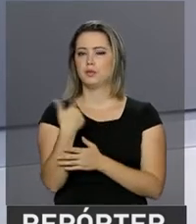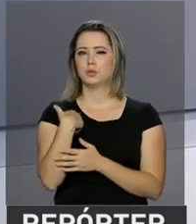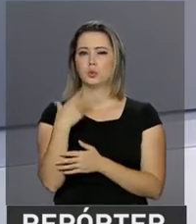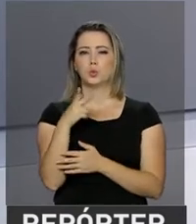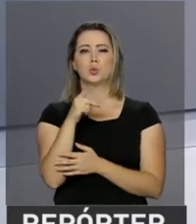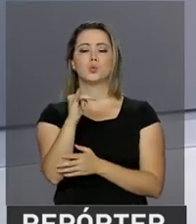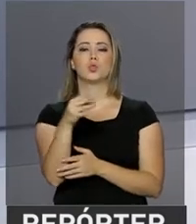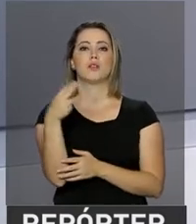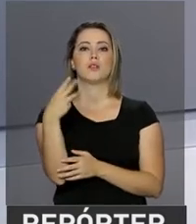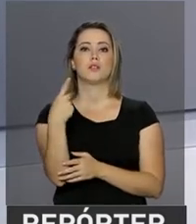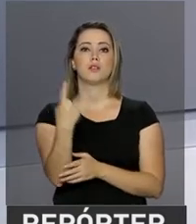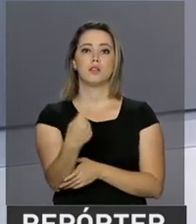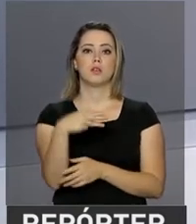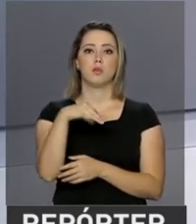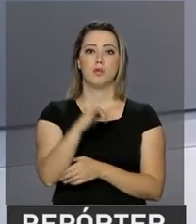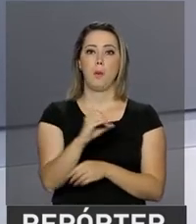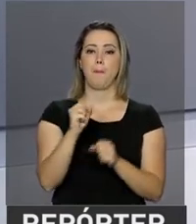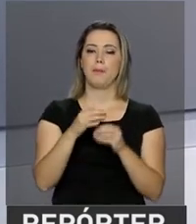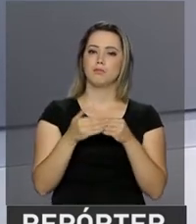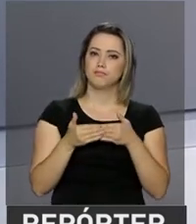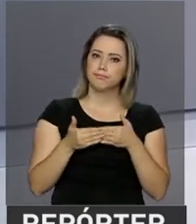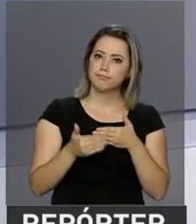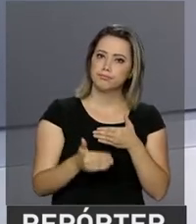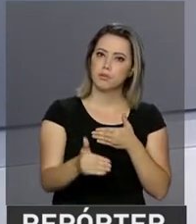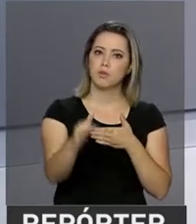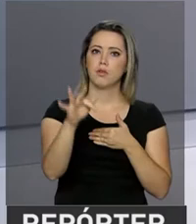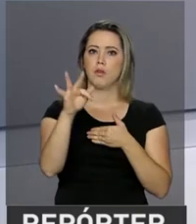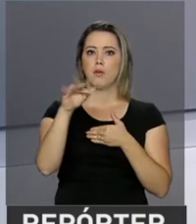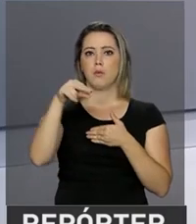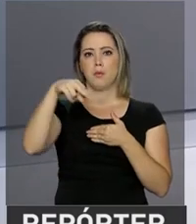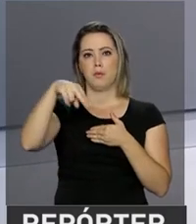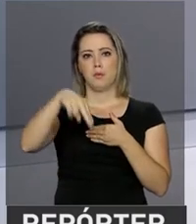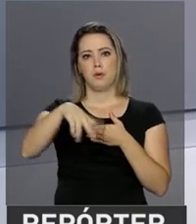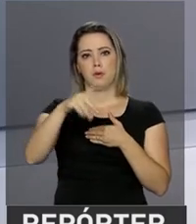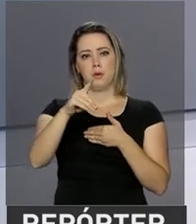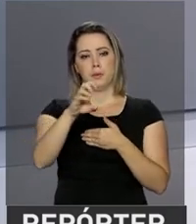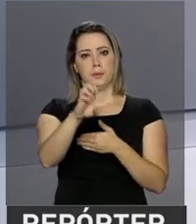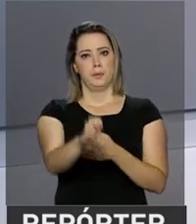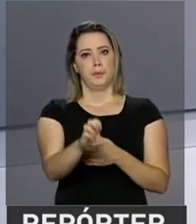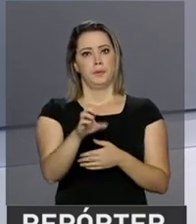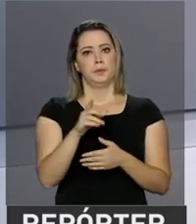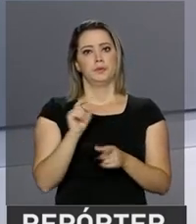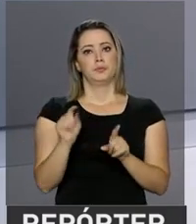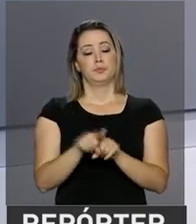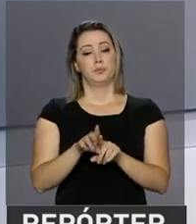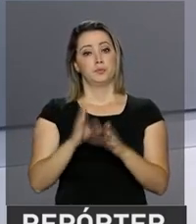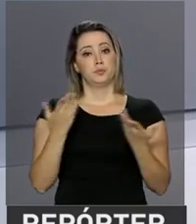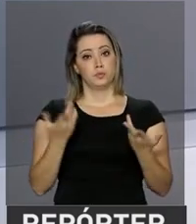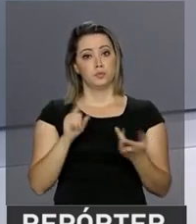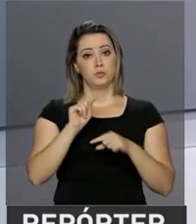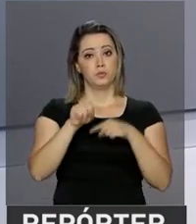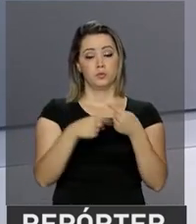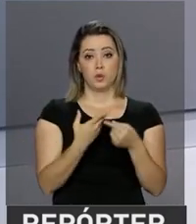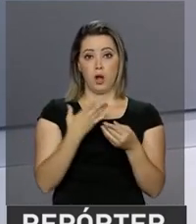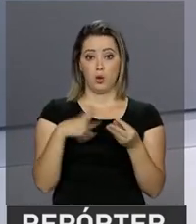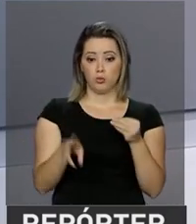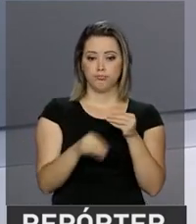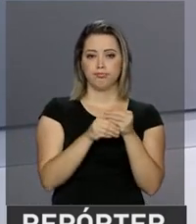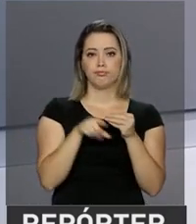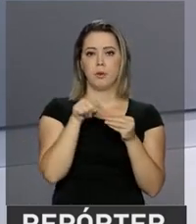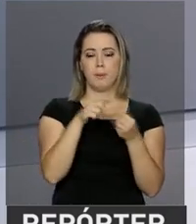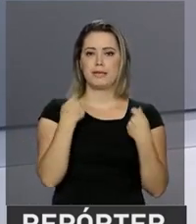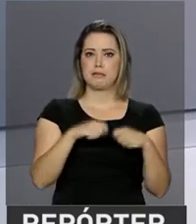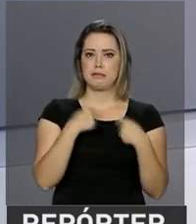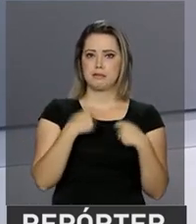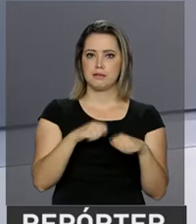limite era 31 de maio, mas foi prorrogada pelo Fundo Nacional de Desenvolvimento da Educação, FNDE. O aditamento deve ser